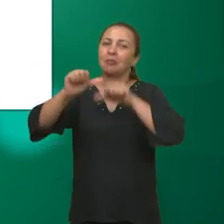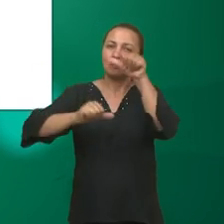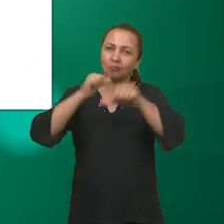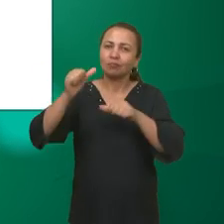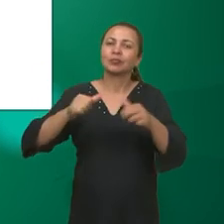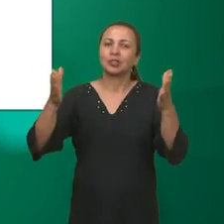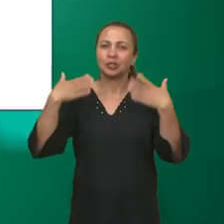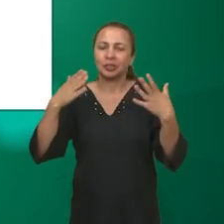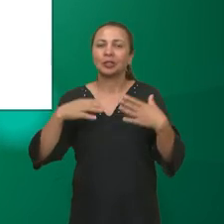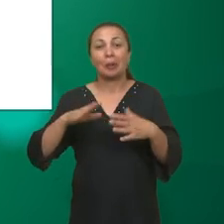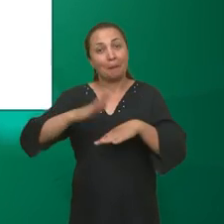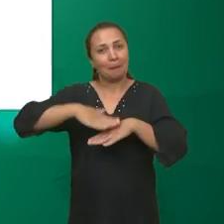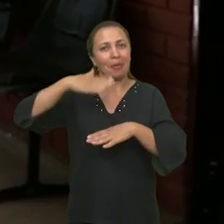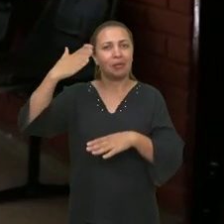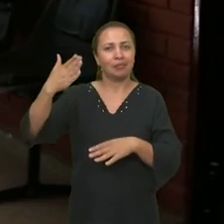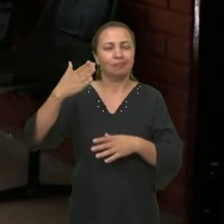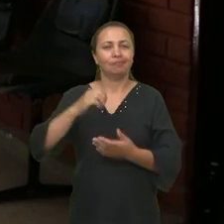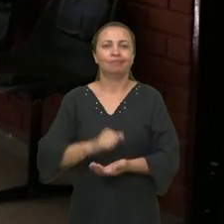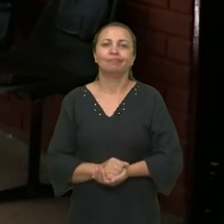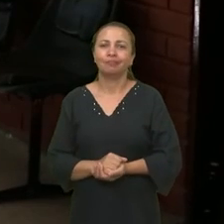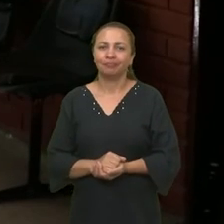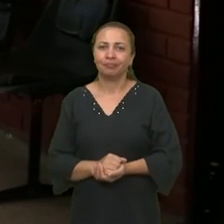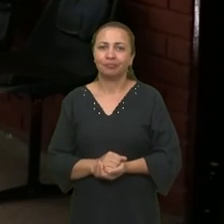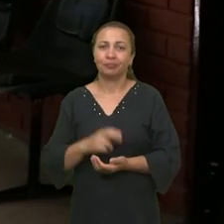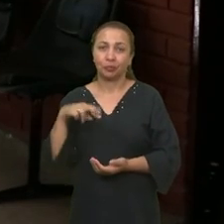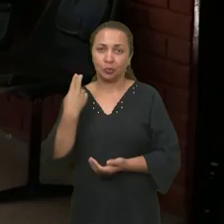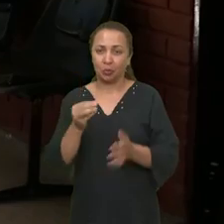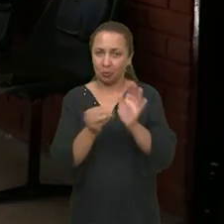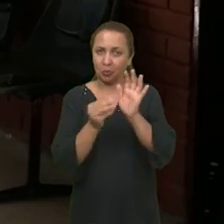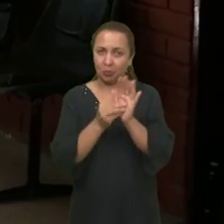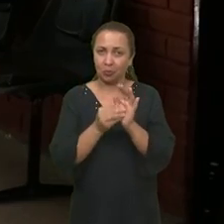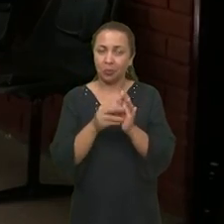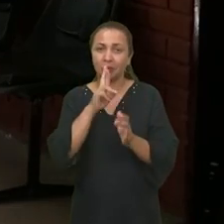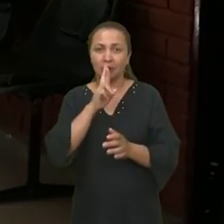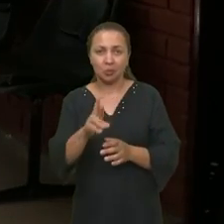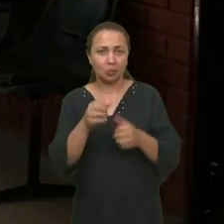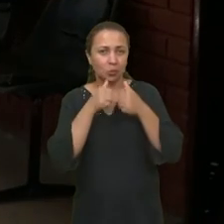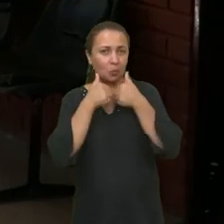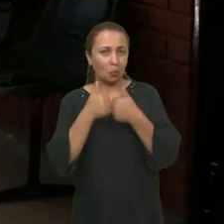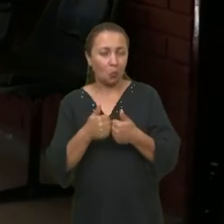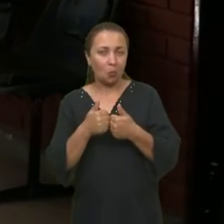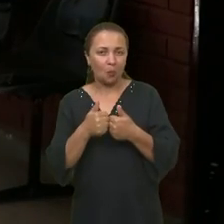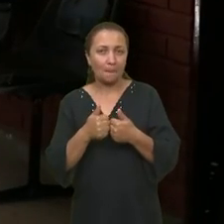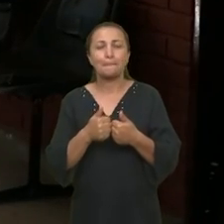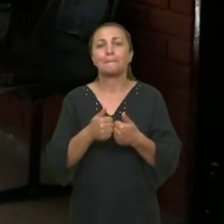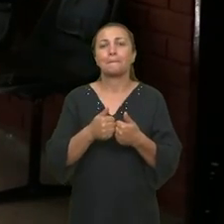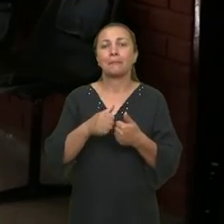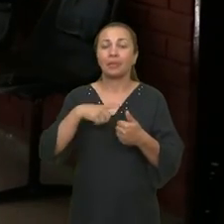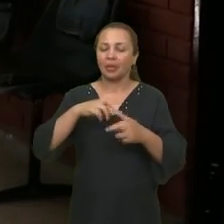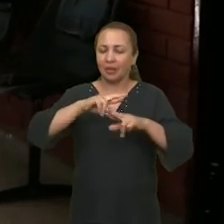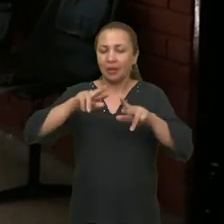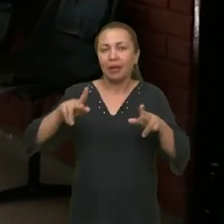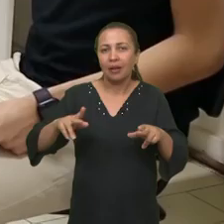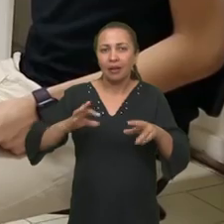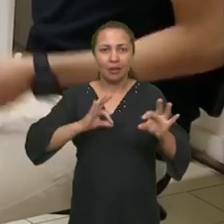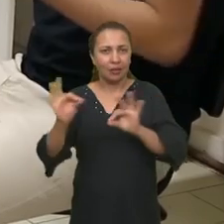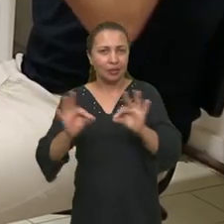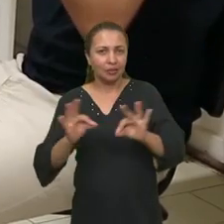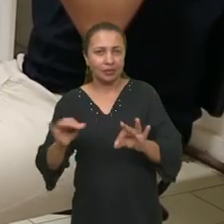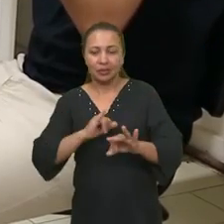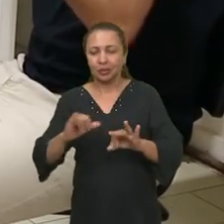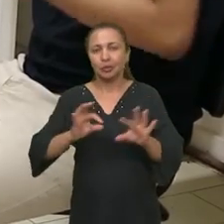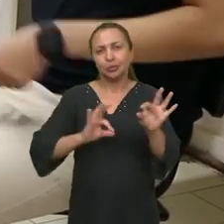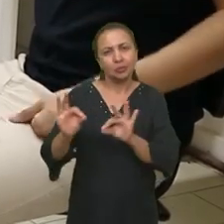de temperatura são maiores. A gente propõe soluções, propõe diferentes tipos de manejo, de forma que,